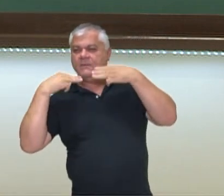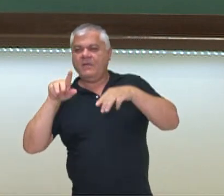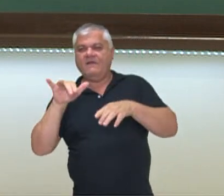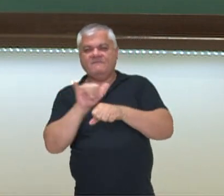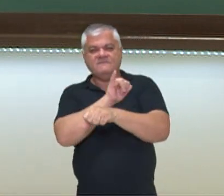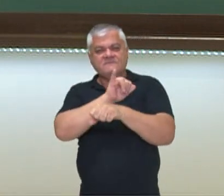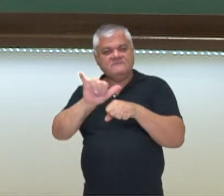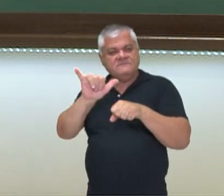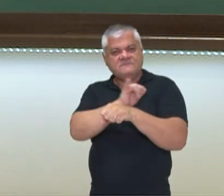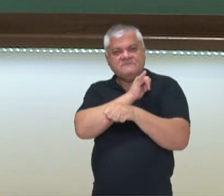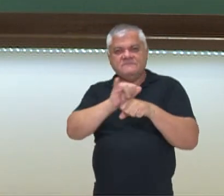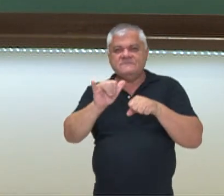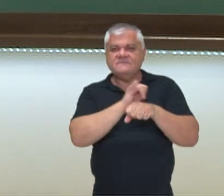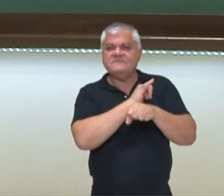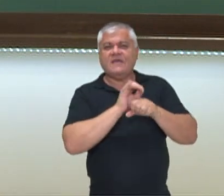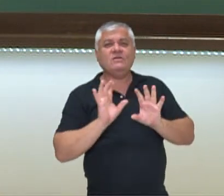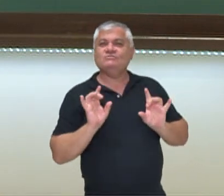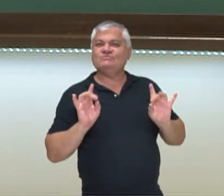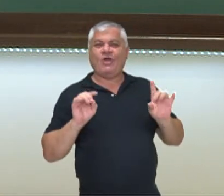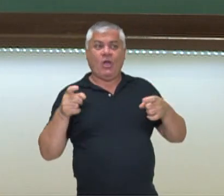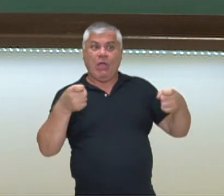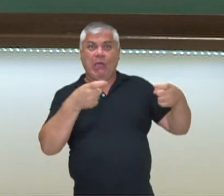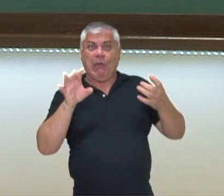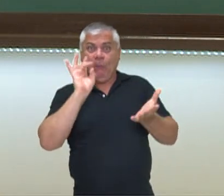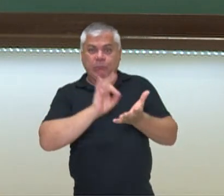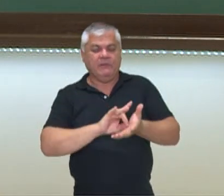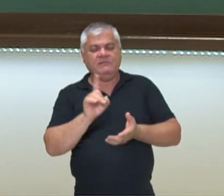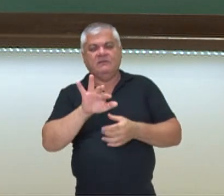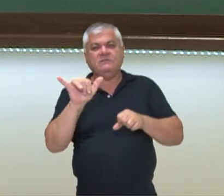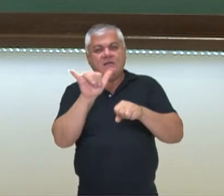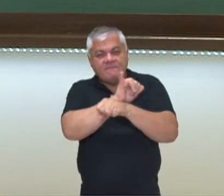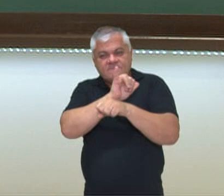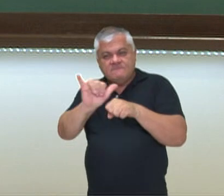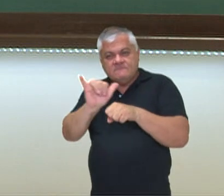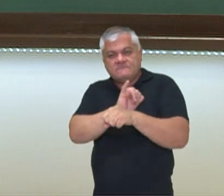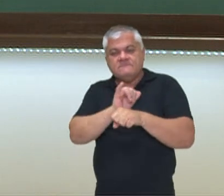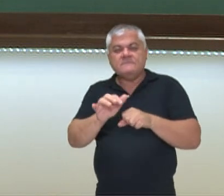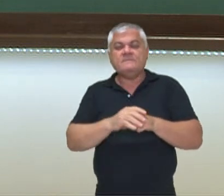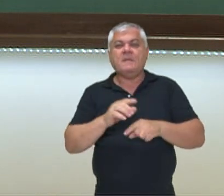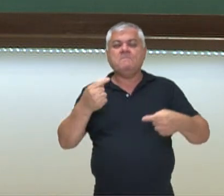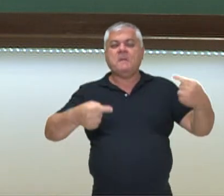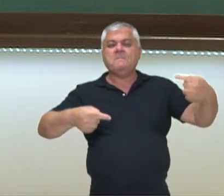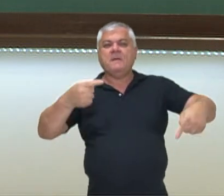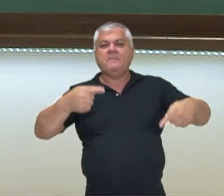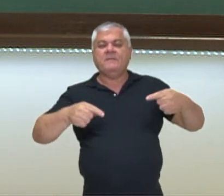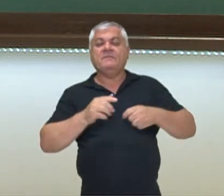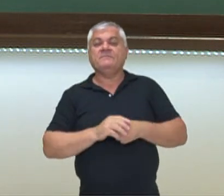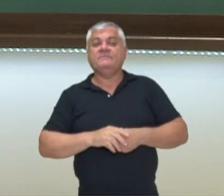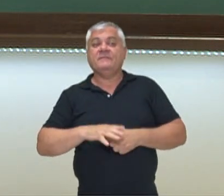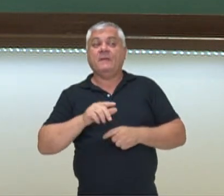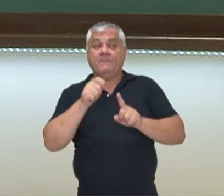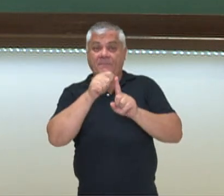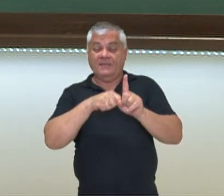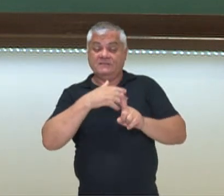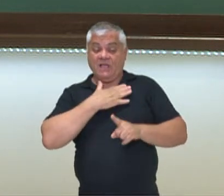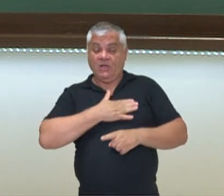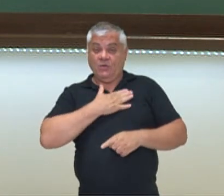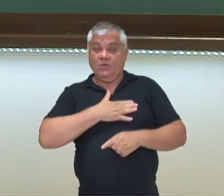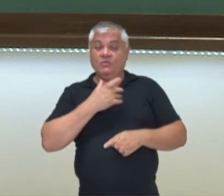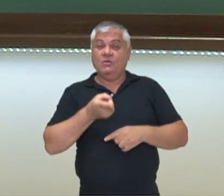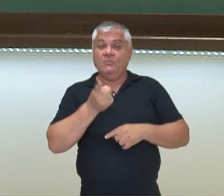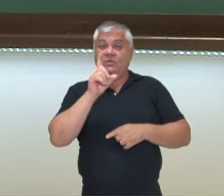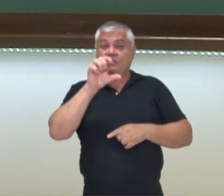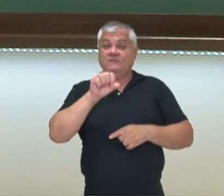também muitos movimentos de guerra. Porque, infelizmente, aluno, desde agosto de 45, o